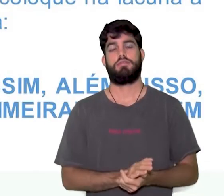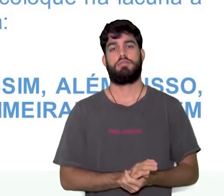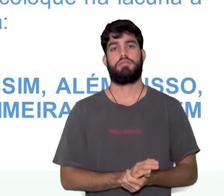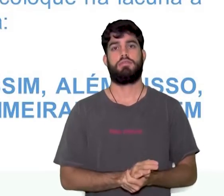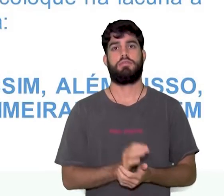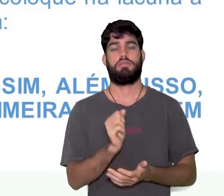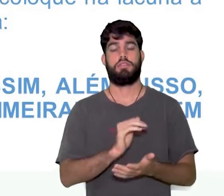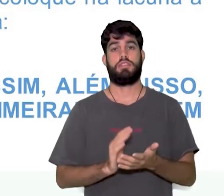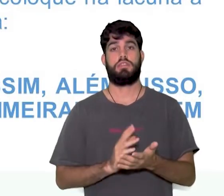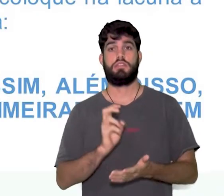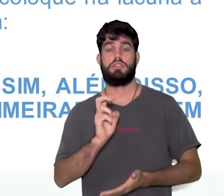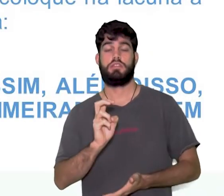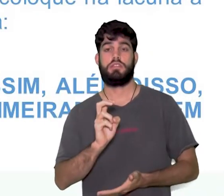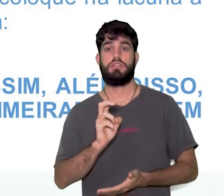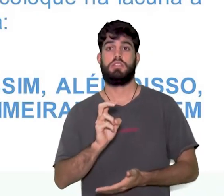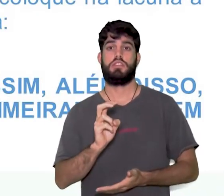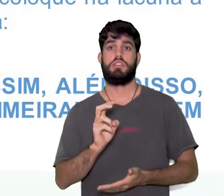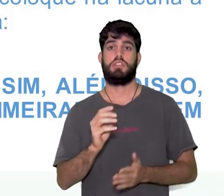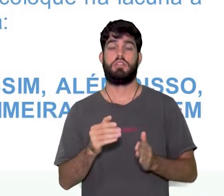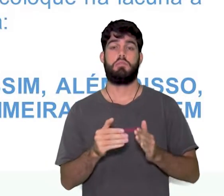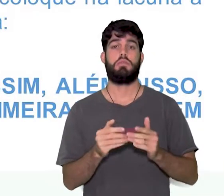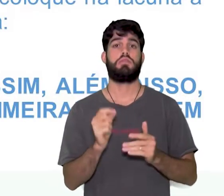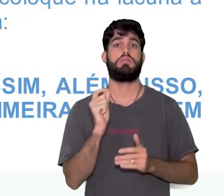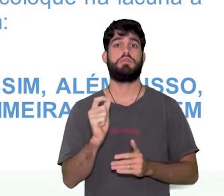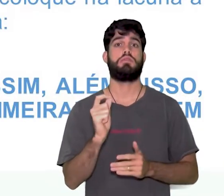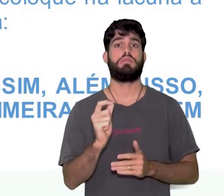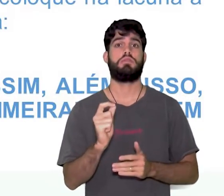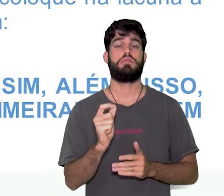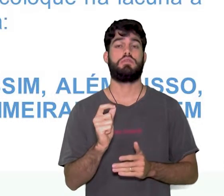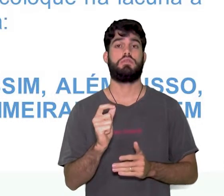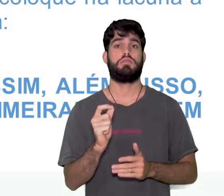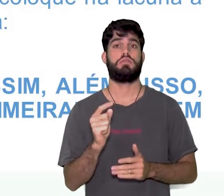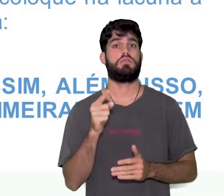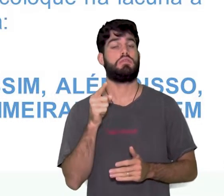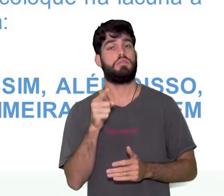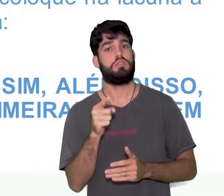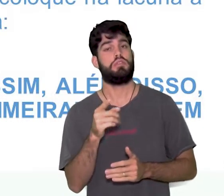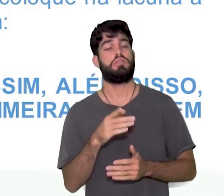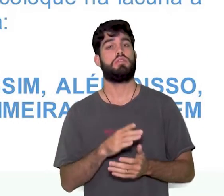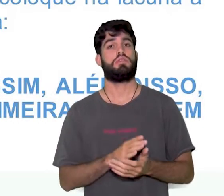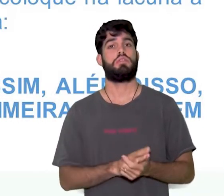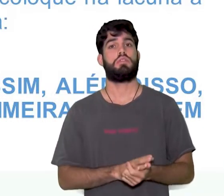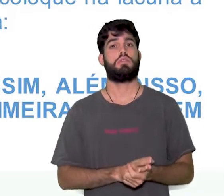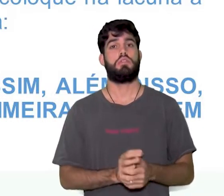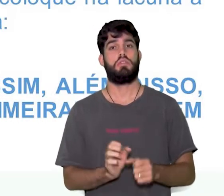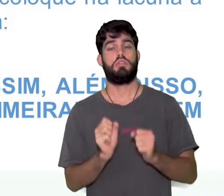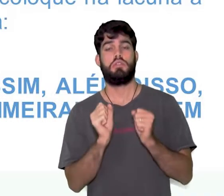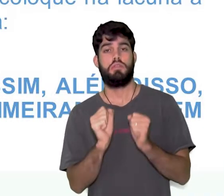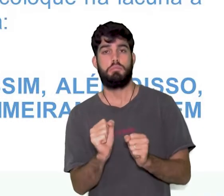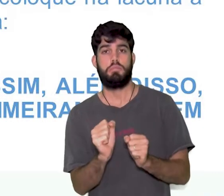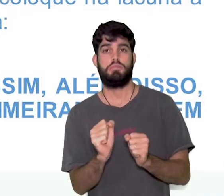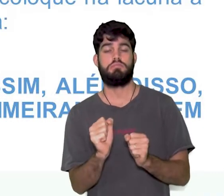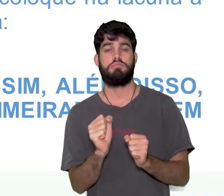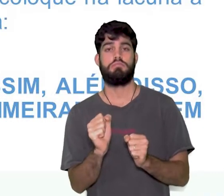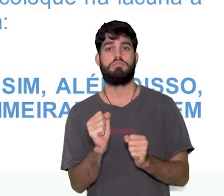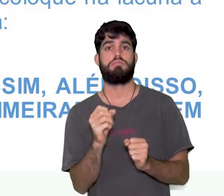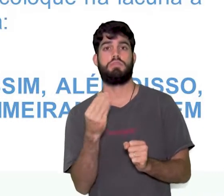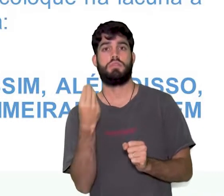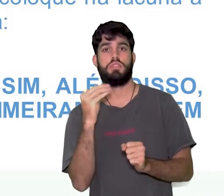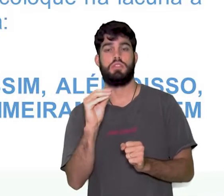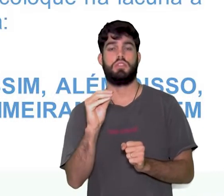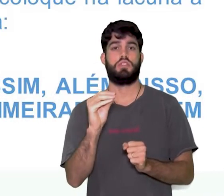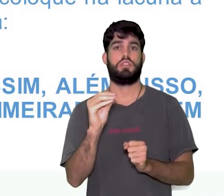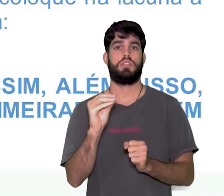atividade 5 ela pede para que vocês possam colocar esses